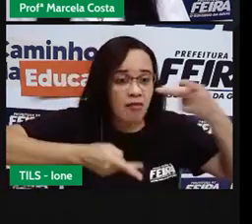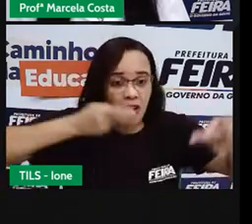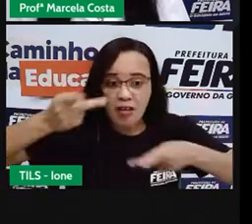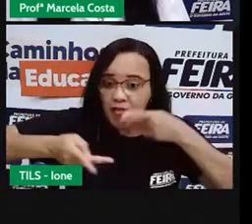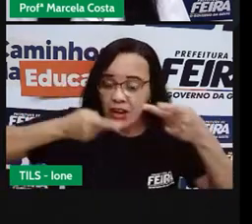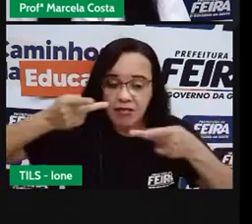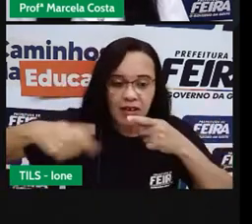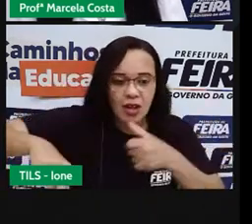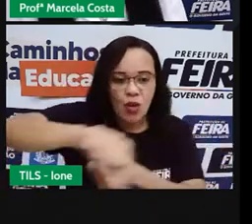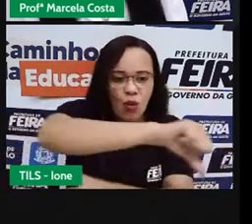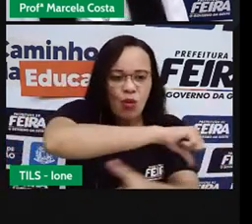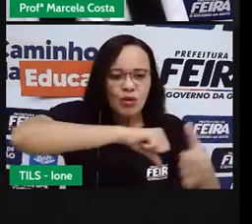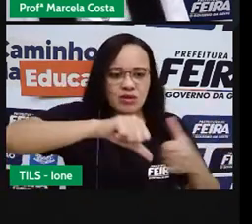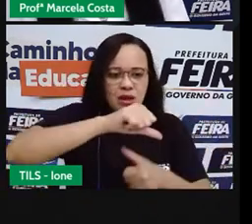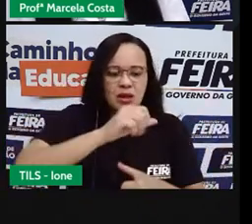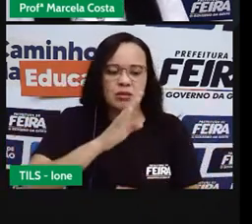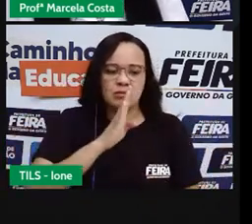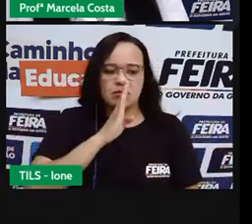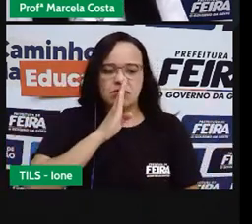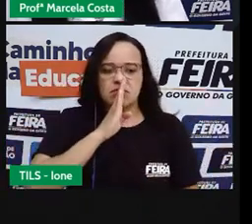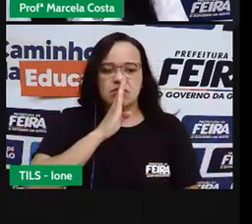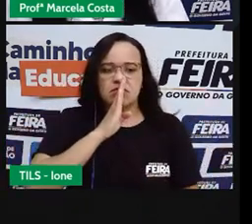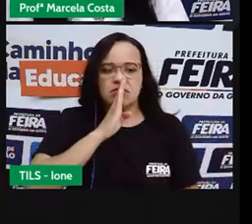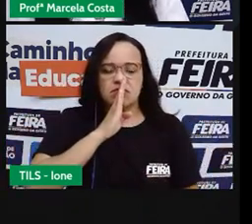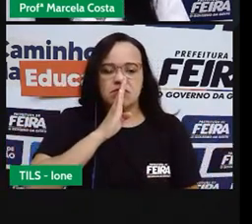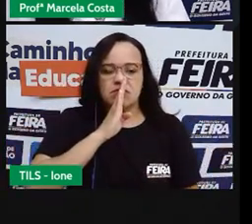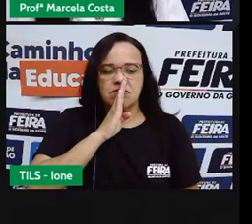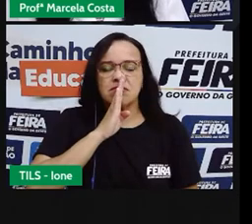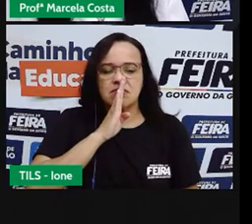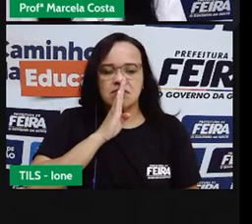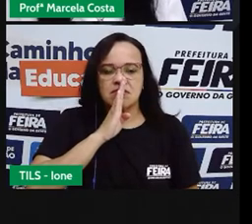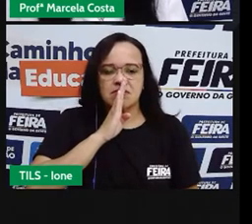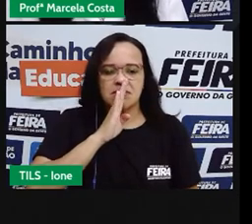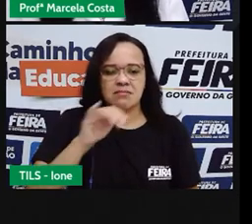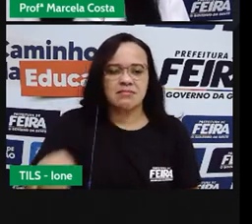Calado Então a pessoa Que nem é falante Ela é Calada